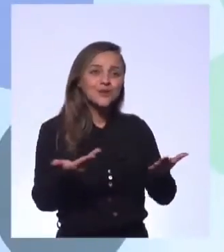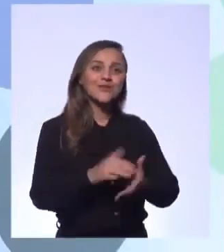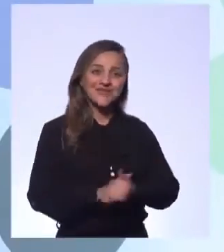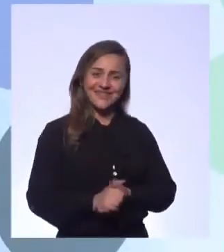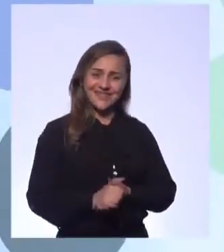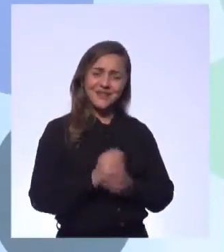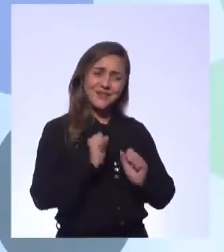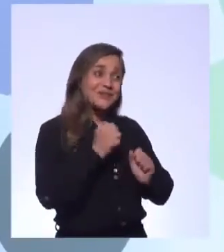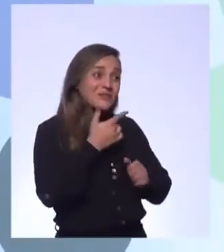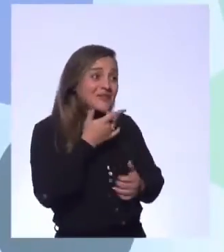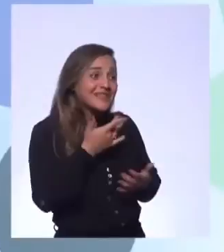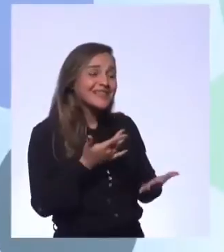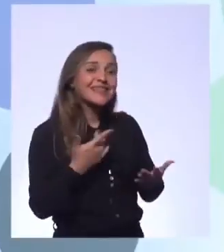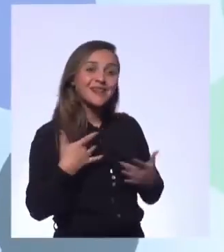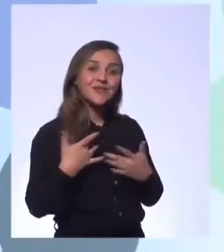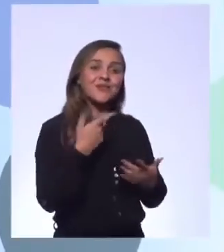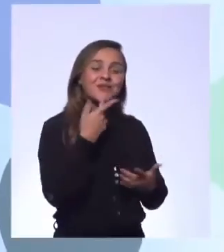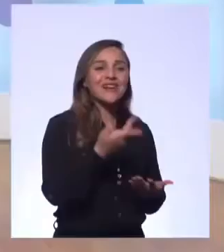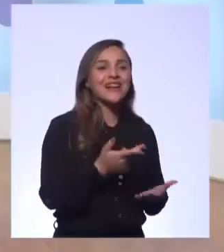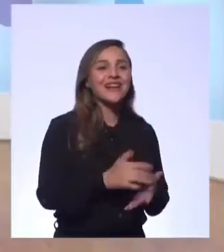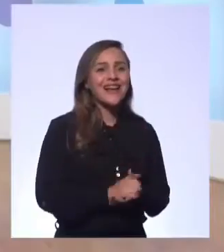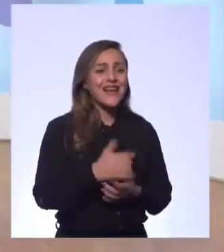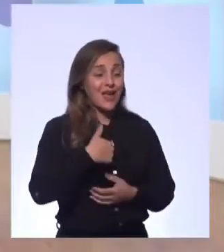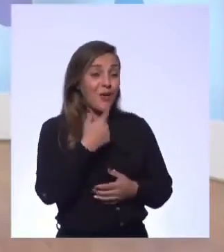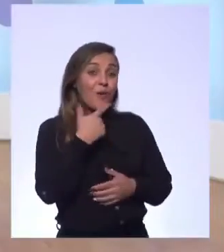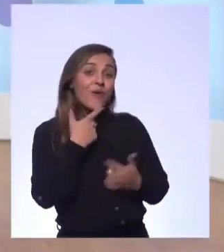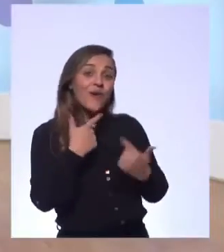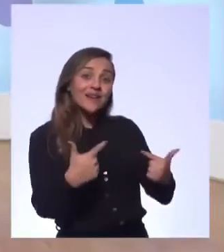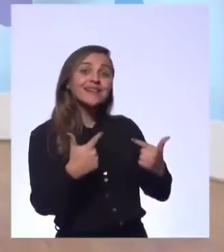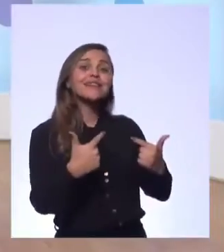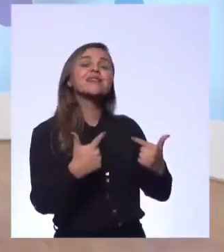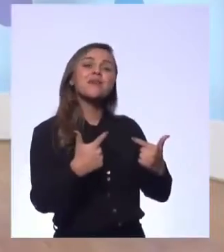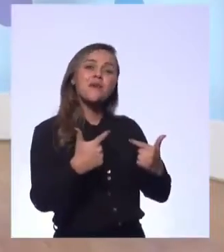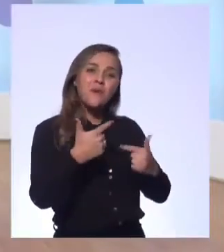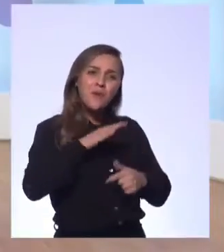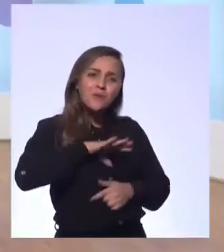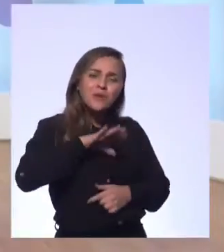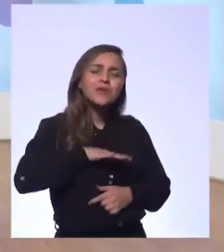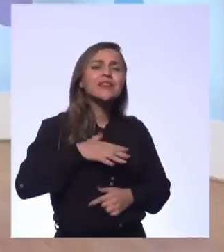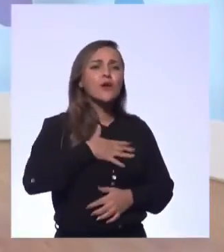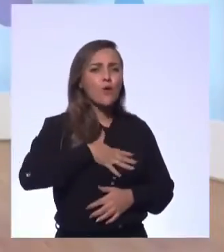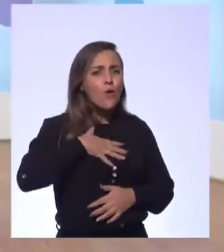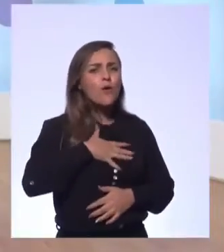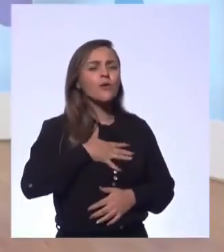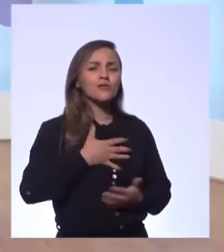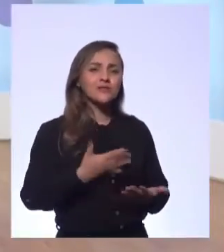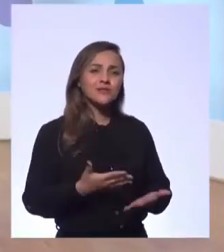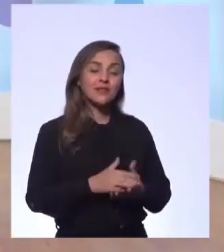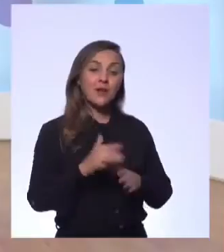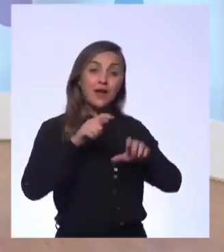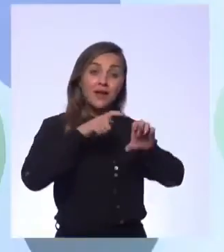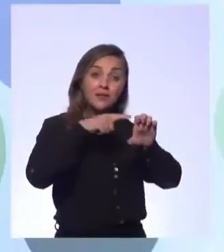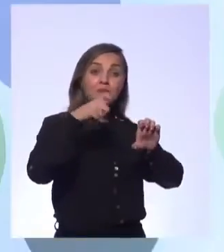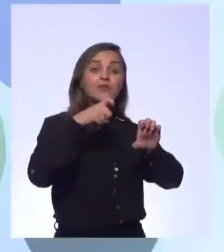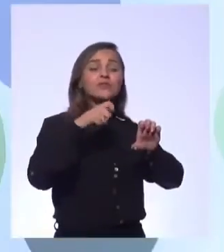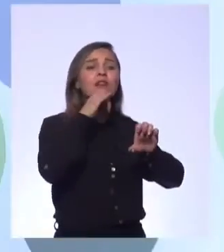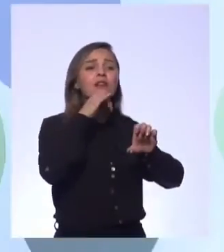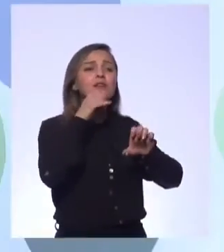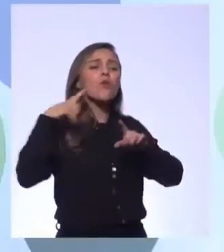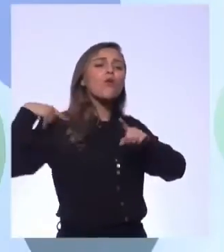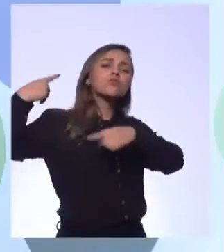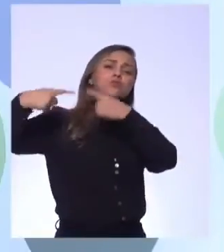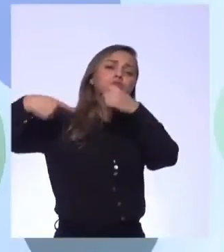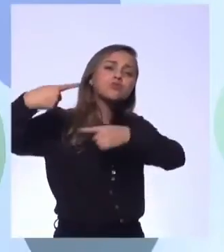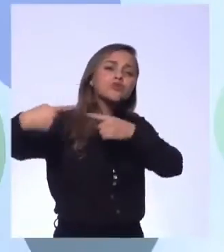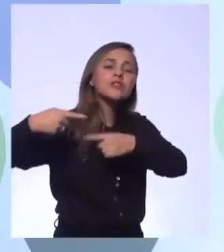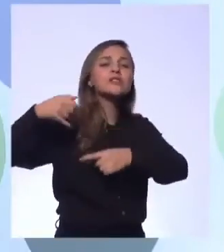vontade. Porque nós aprendemos bastante nesta aula, eu sou professor de língua portuguesa, de empreendedorismo. Fico pensando assim, quando a gente estava na geração X, geração Y, todas